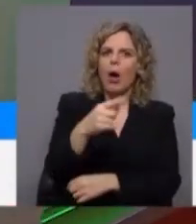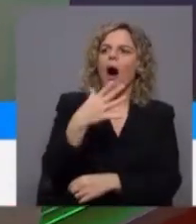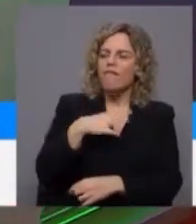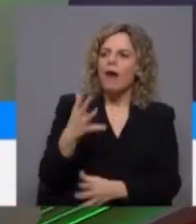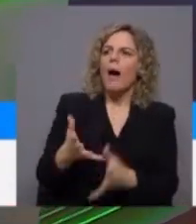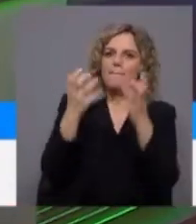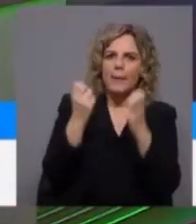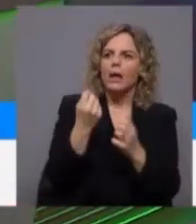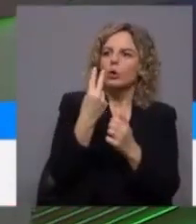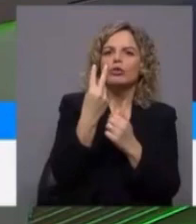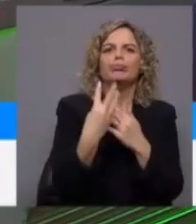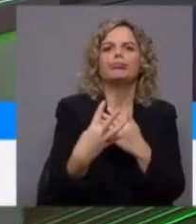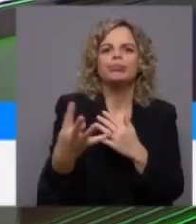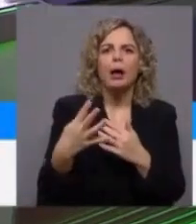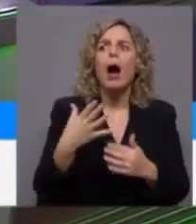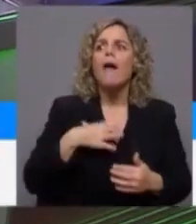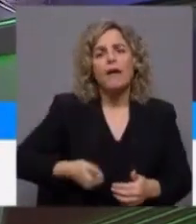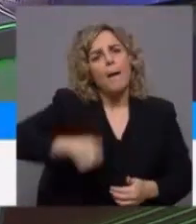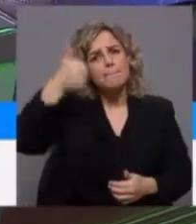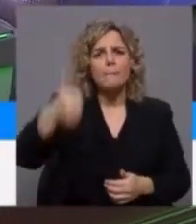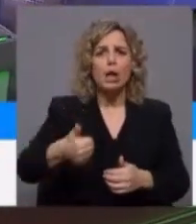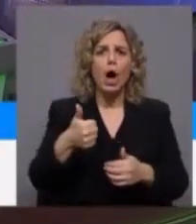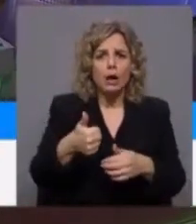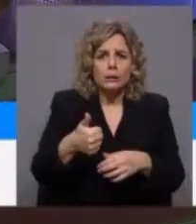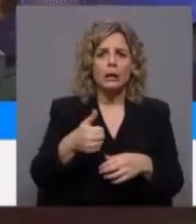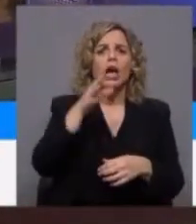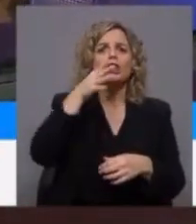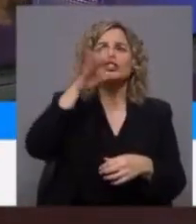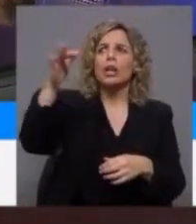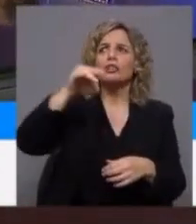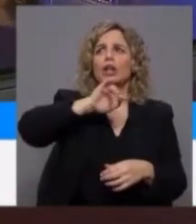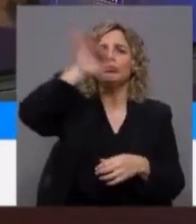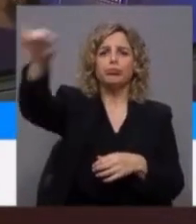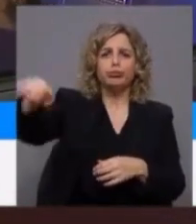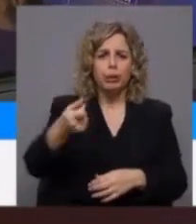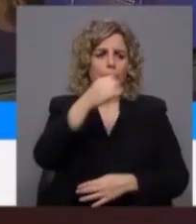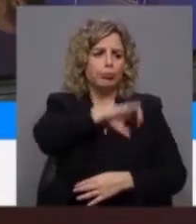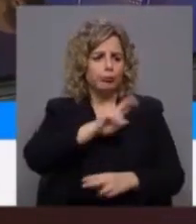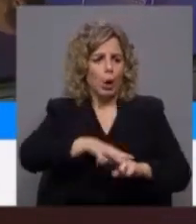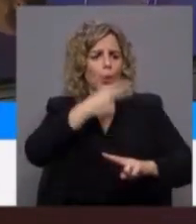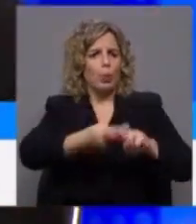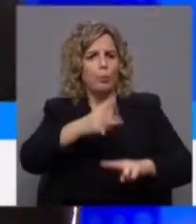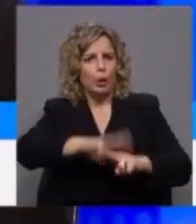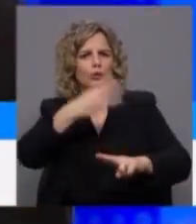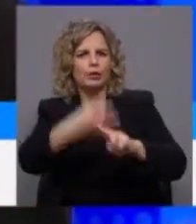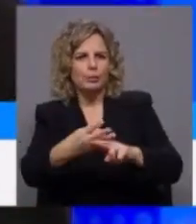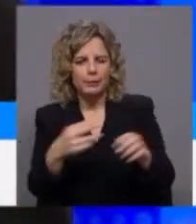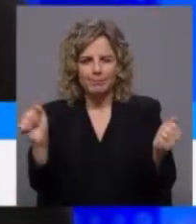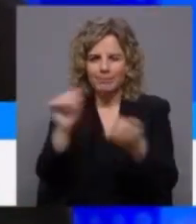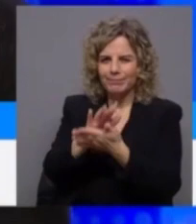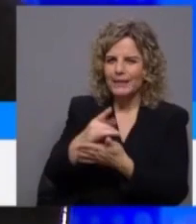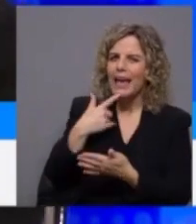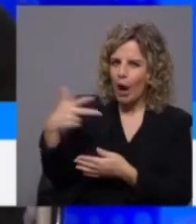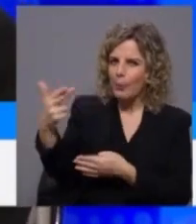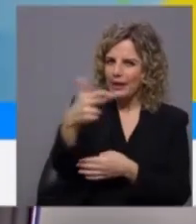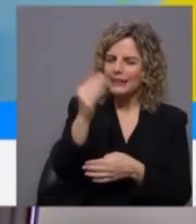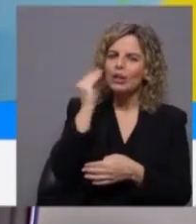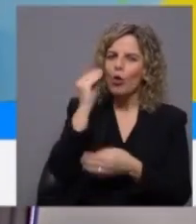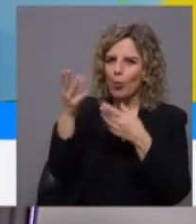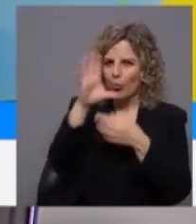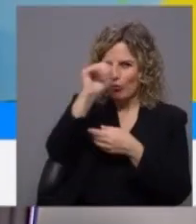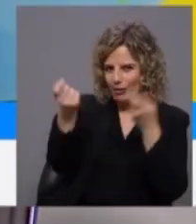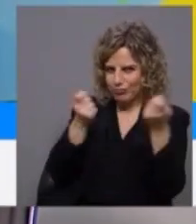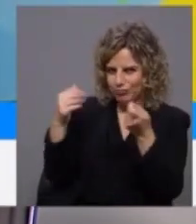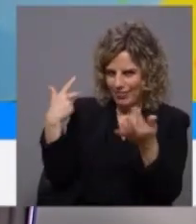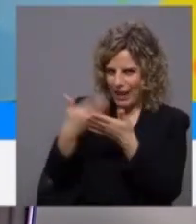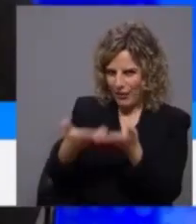na tentação de emigrarem para poderem ganhar o dobro ou o triplo e, em vez de pagarem... Portanto, isso é uma crítica que está a fazer à forma como tem sido governado o país até agora. O que eu